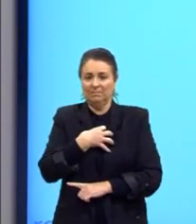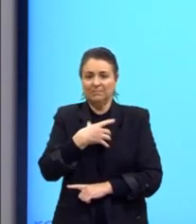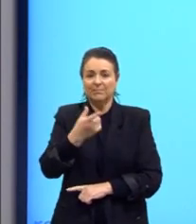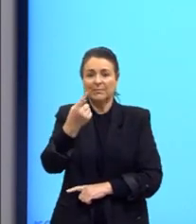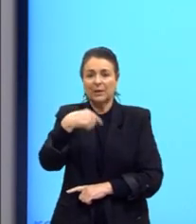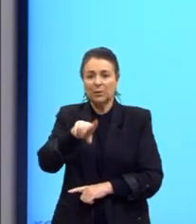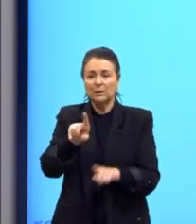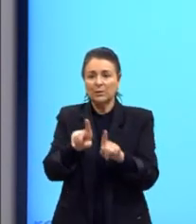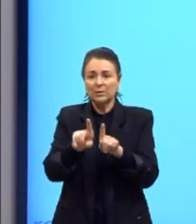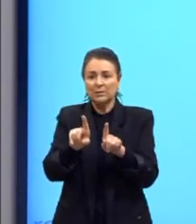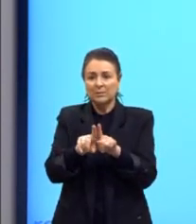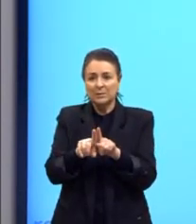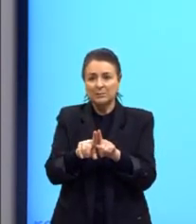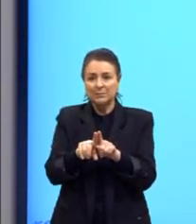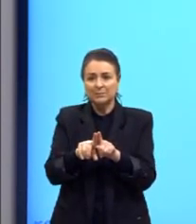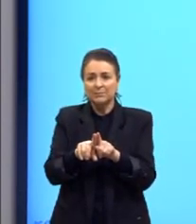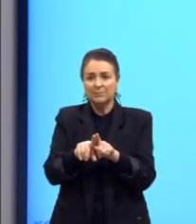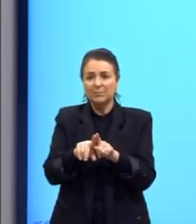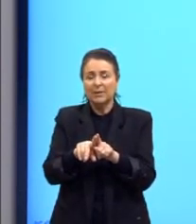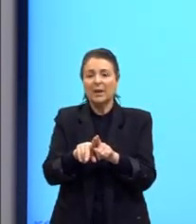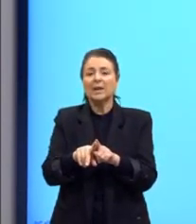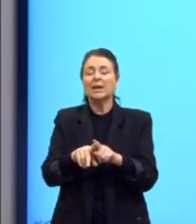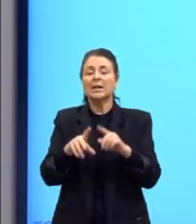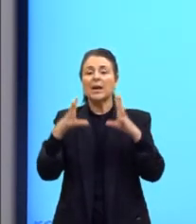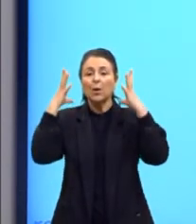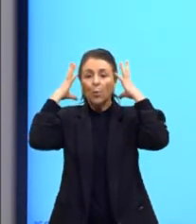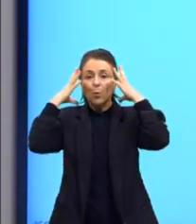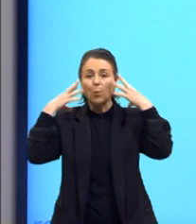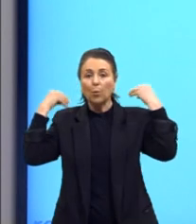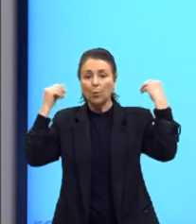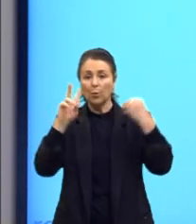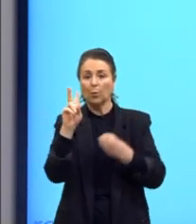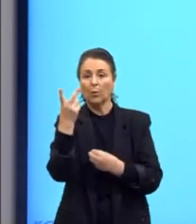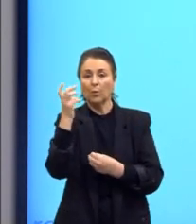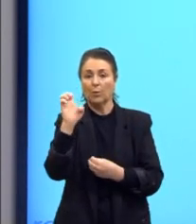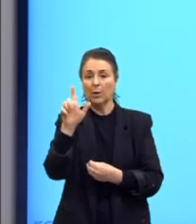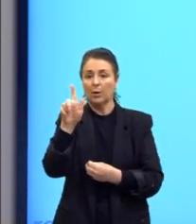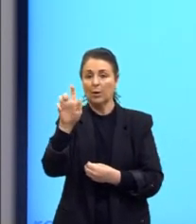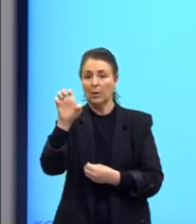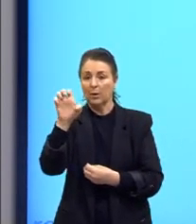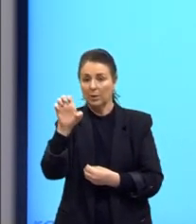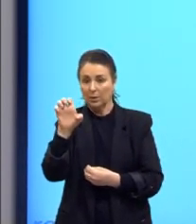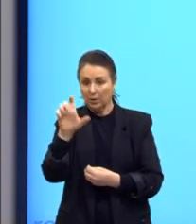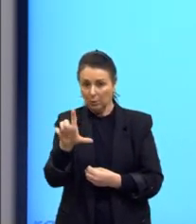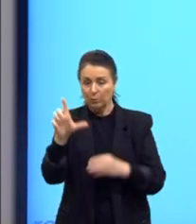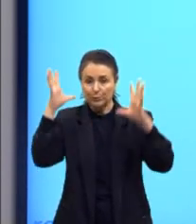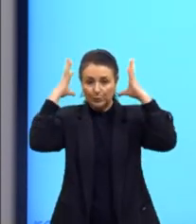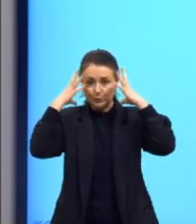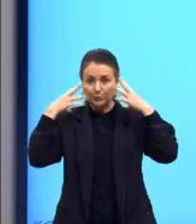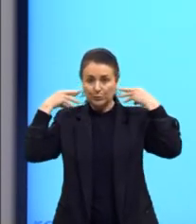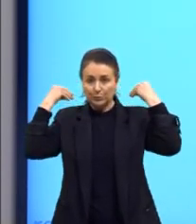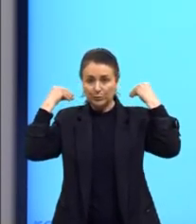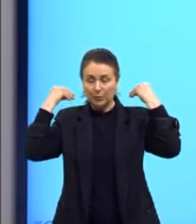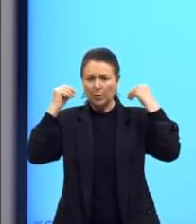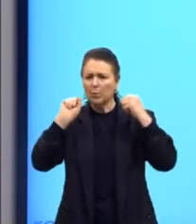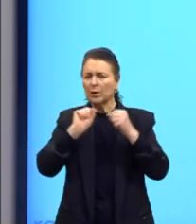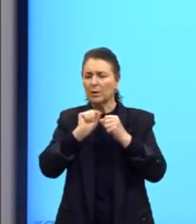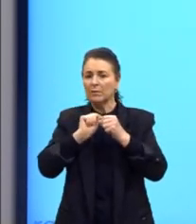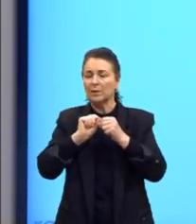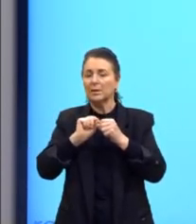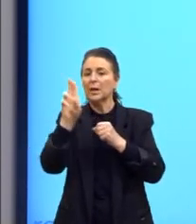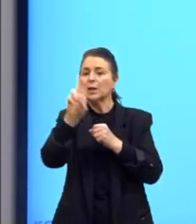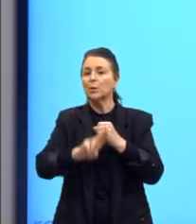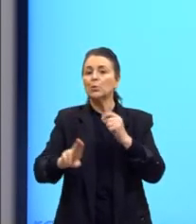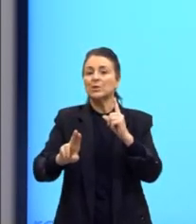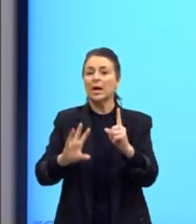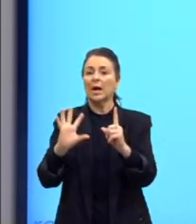camaradas, que é o Hegel. O que o Hegel vai pregar? O Hegel vai trazer através da dialética.